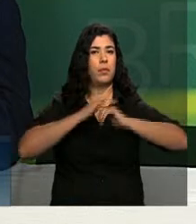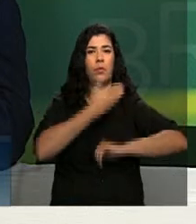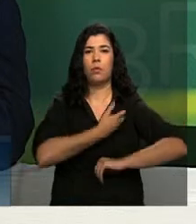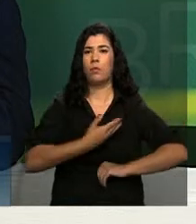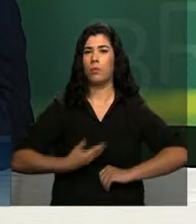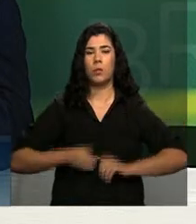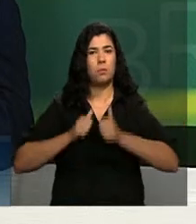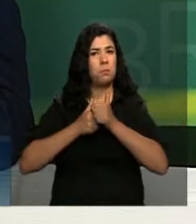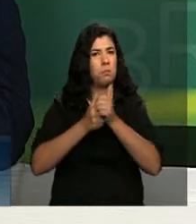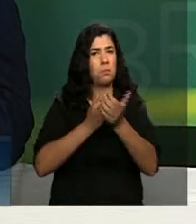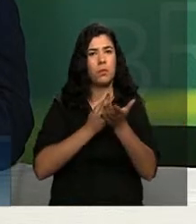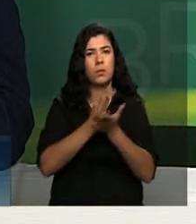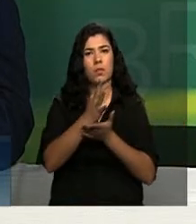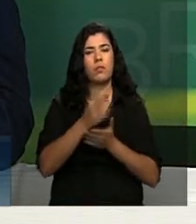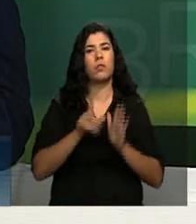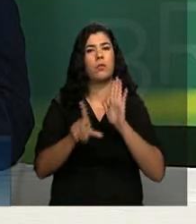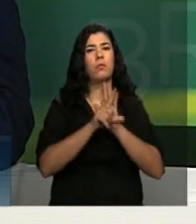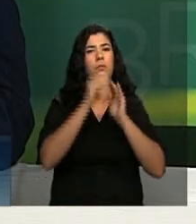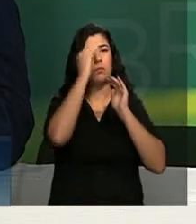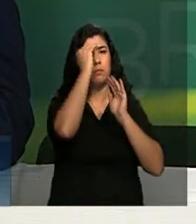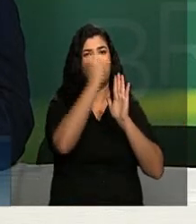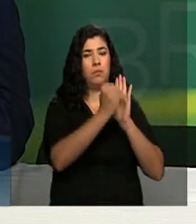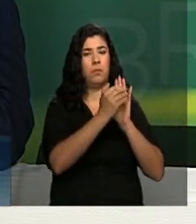estritamente aquilo que estabelece a legislação.